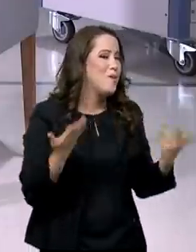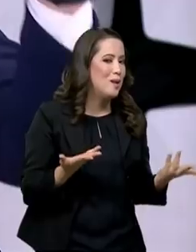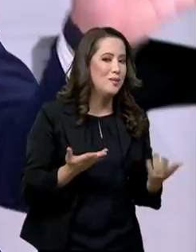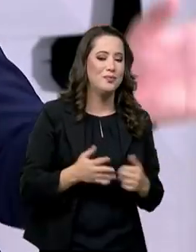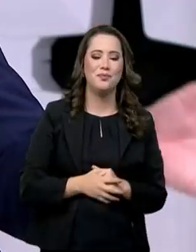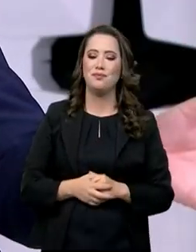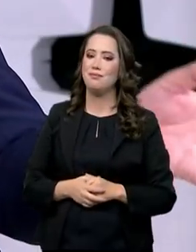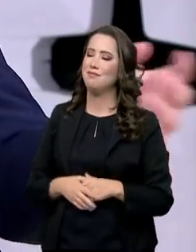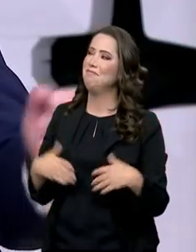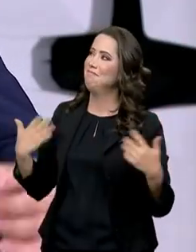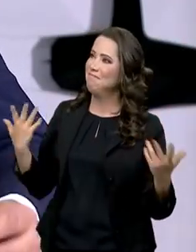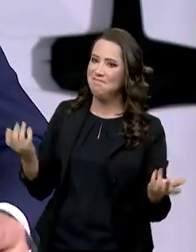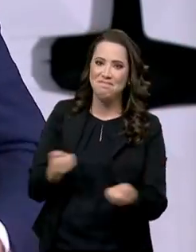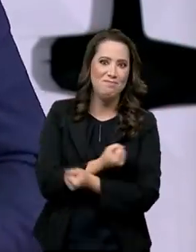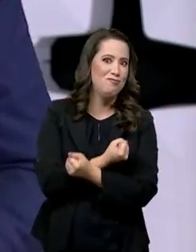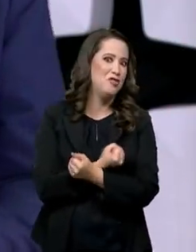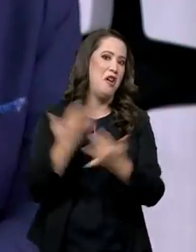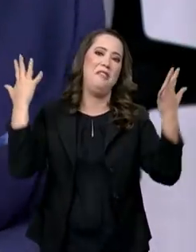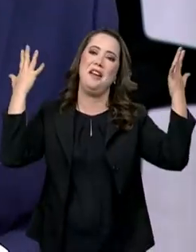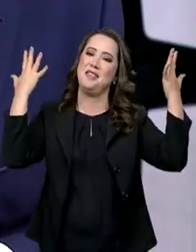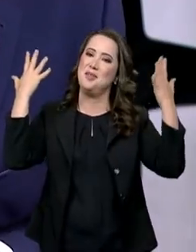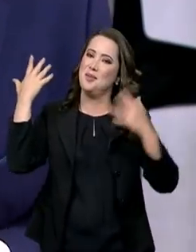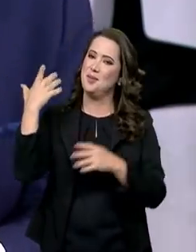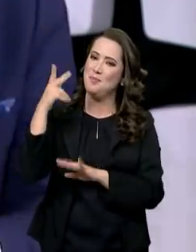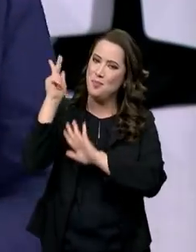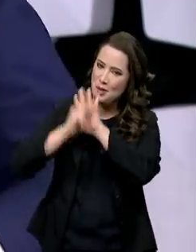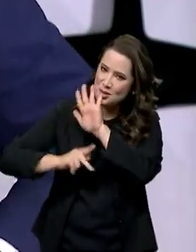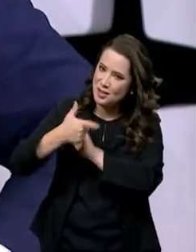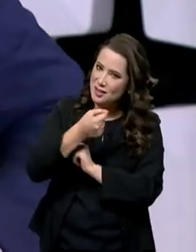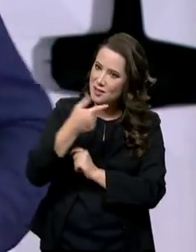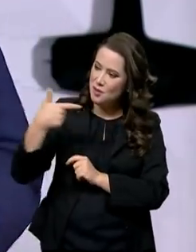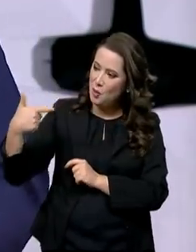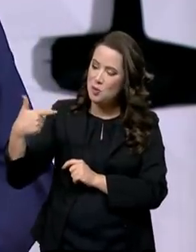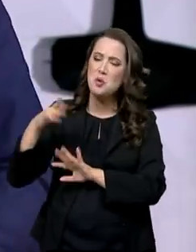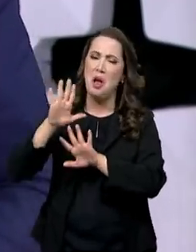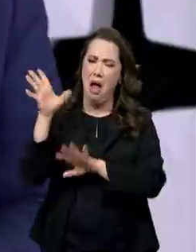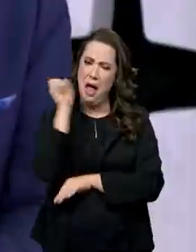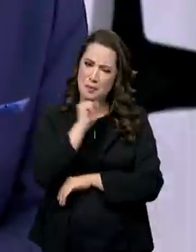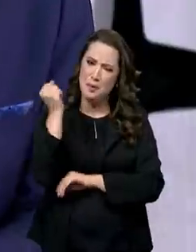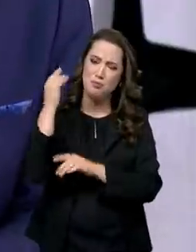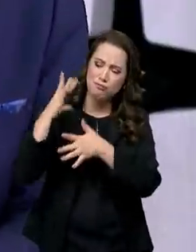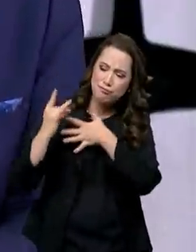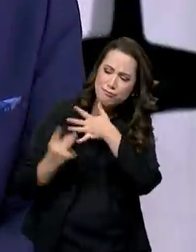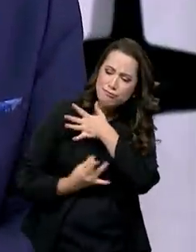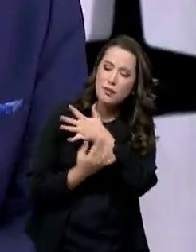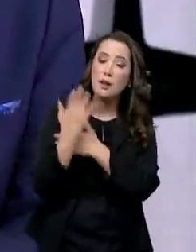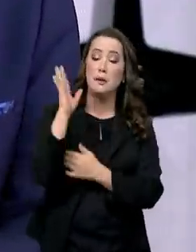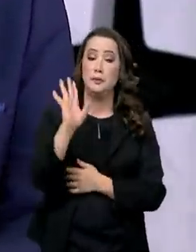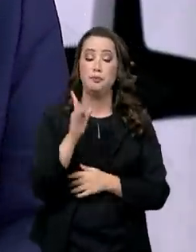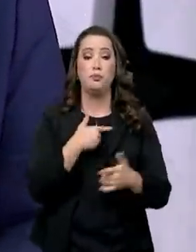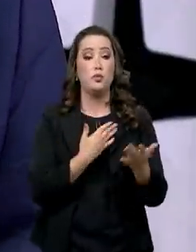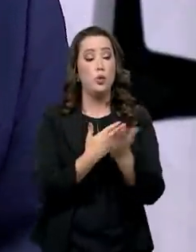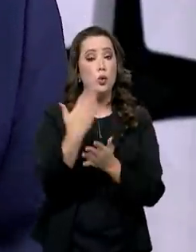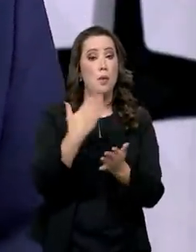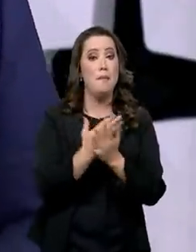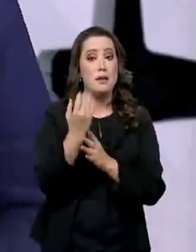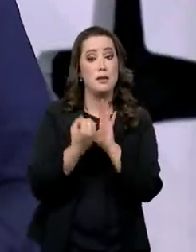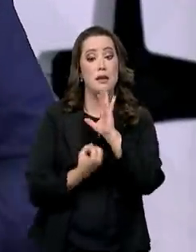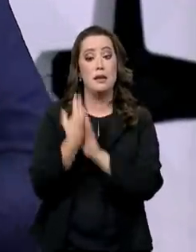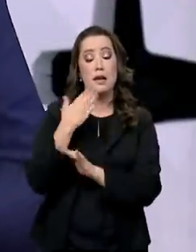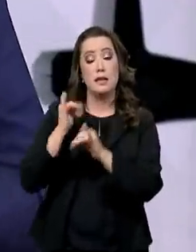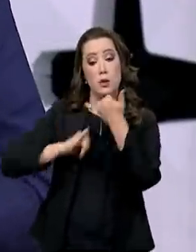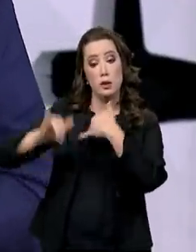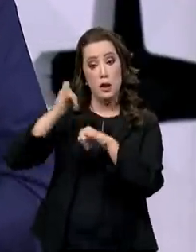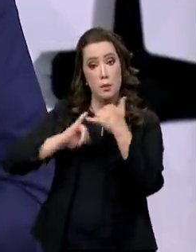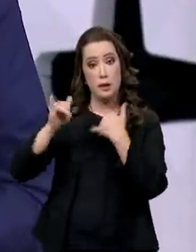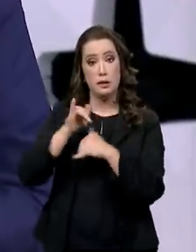miríade de coisas acontecendo em 2022. Só alguns highlights, assim. O início da construção do laboratório